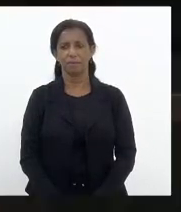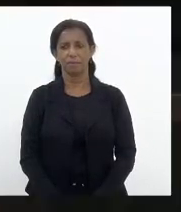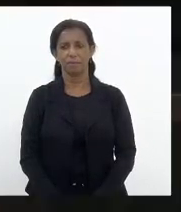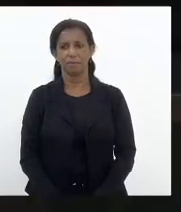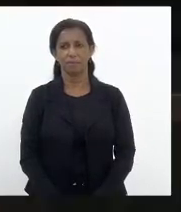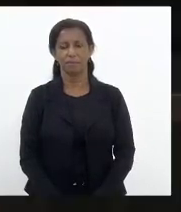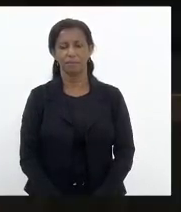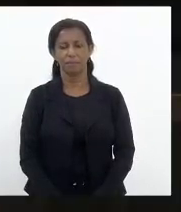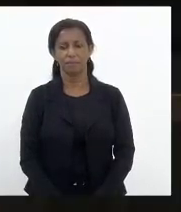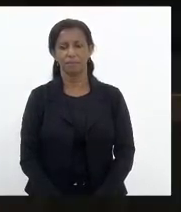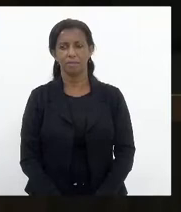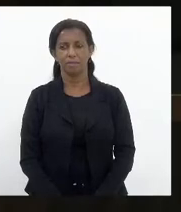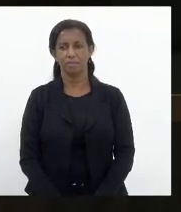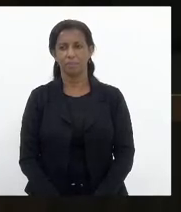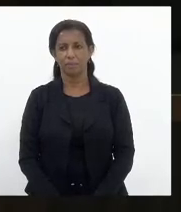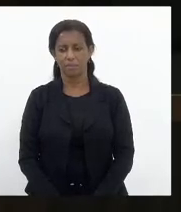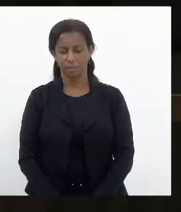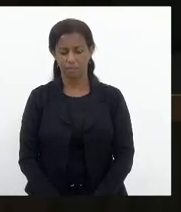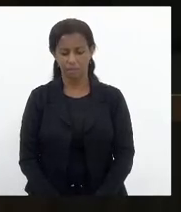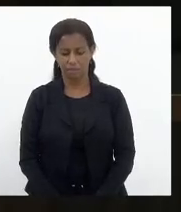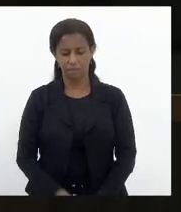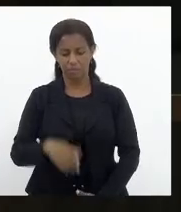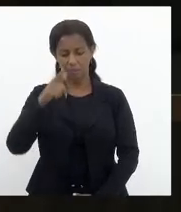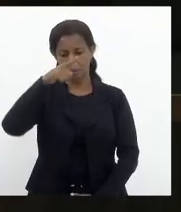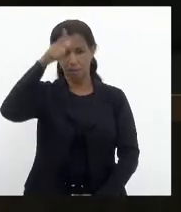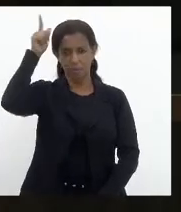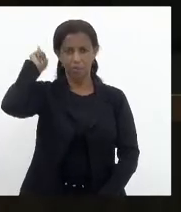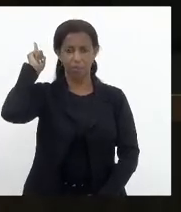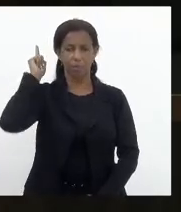Próximo inscrito é o nobre deputado Luiz Paulo.